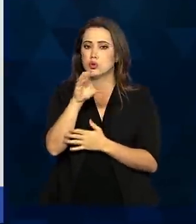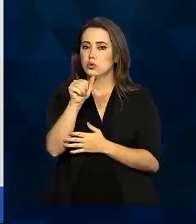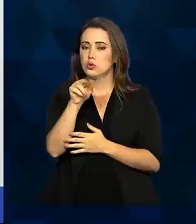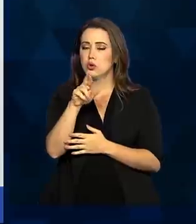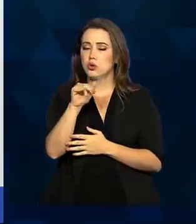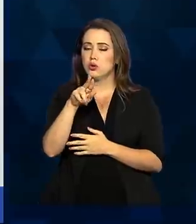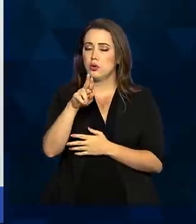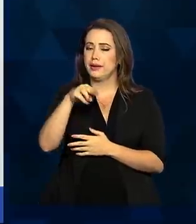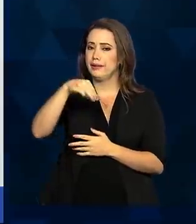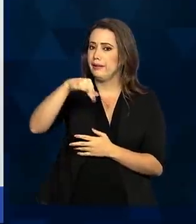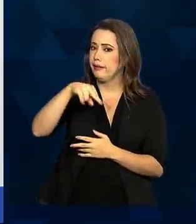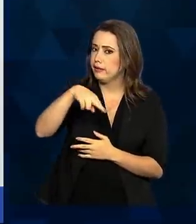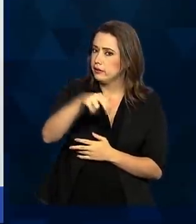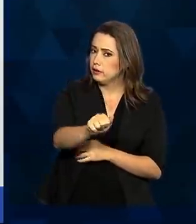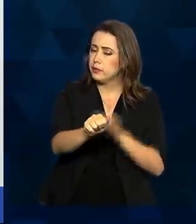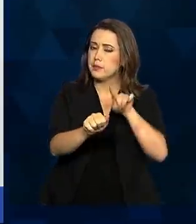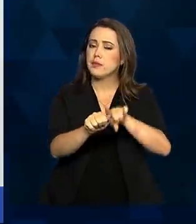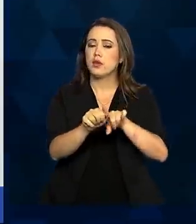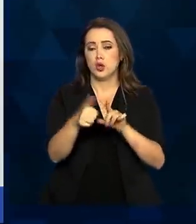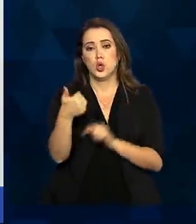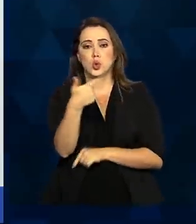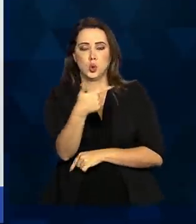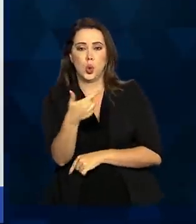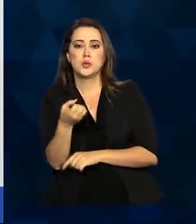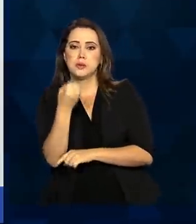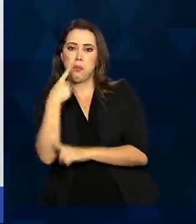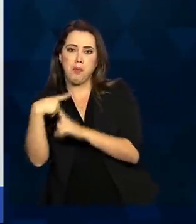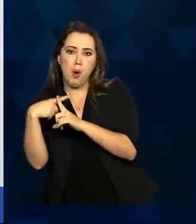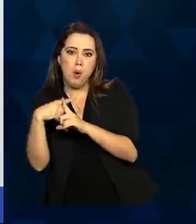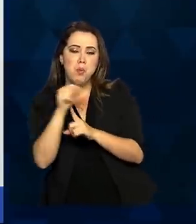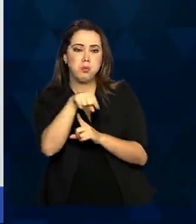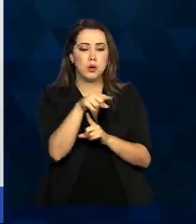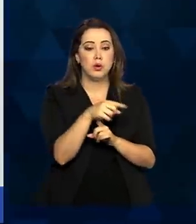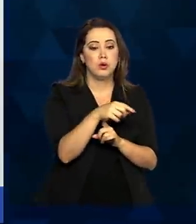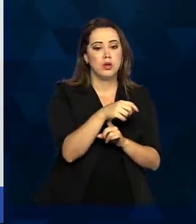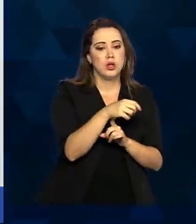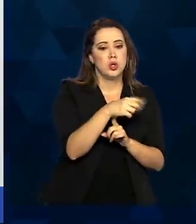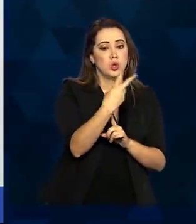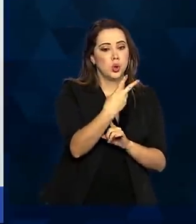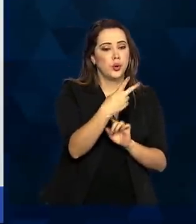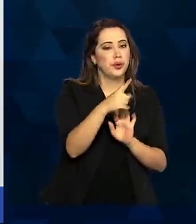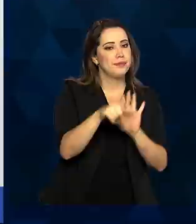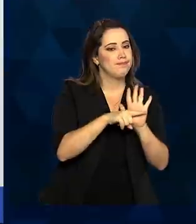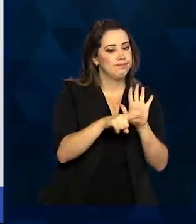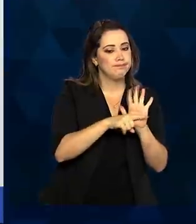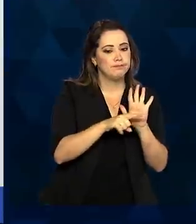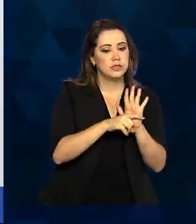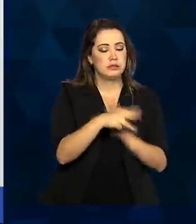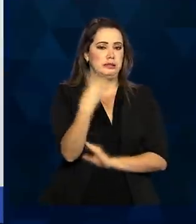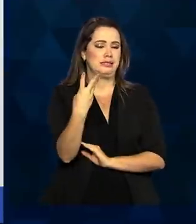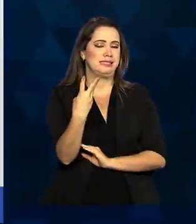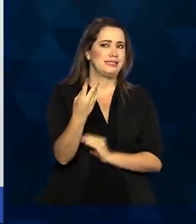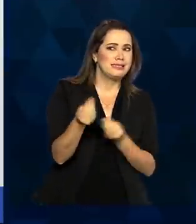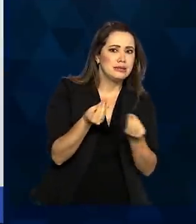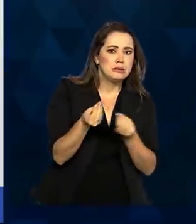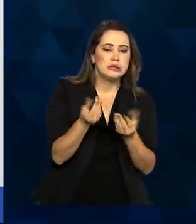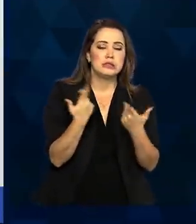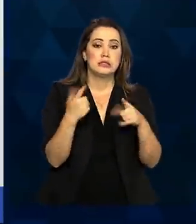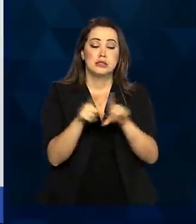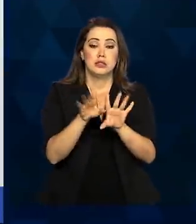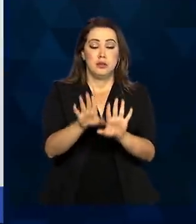hidroxicloroquina, sendo eles 12 favoráveis, 2 desfavoráveis e 3 inconclusivos. É importante